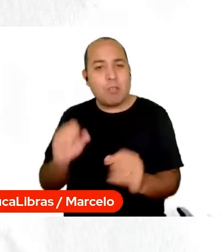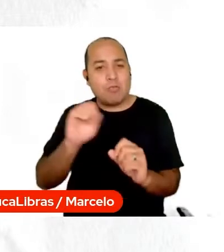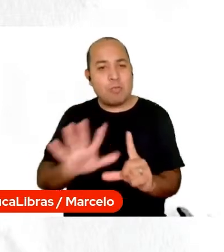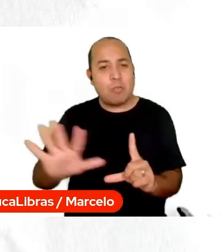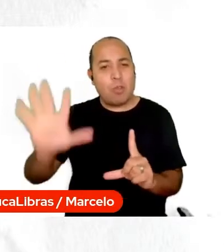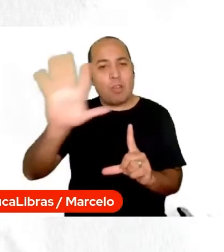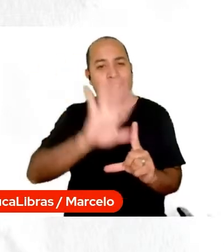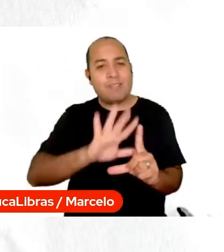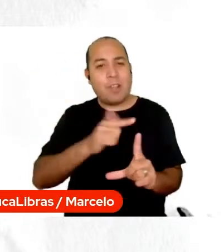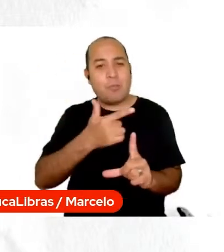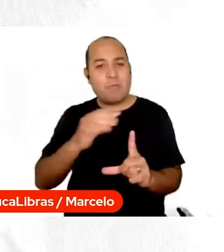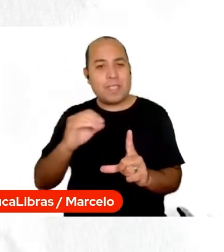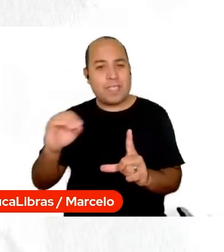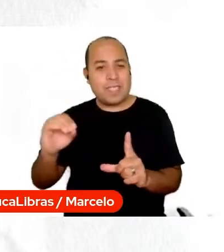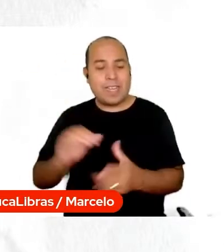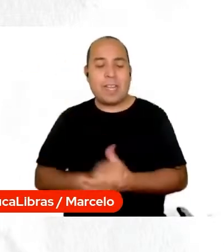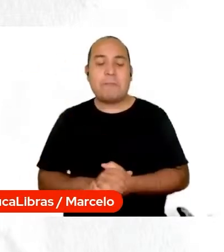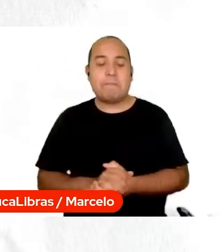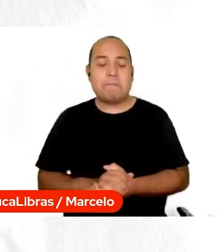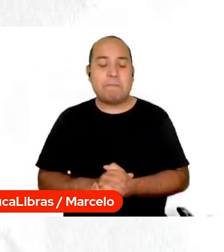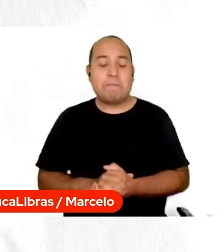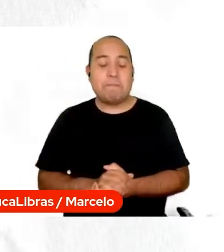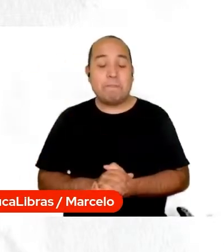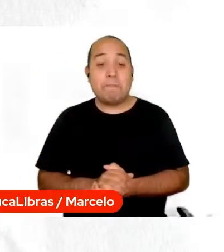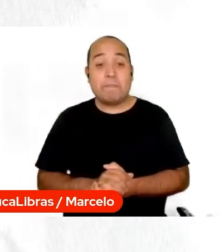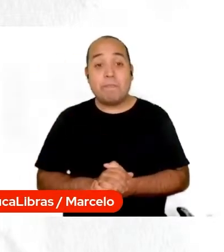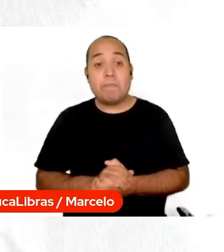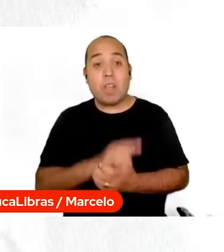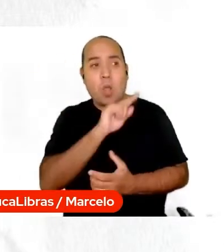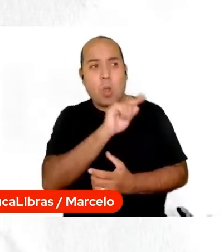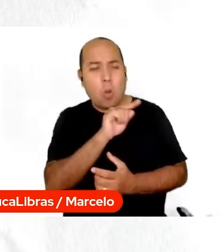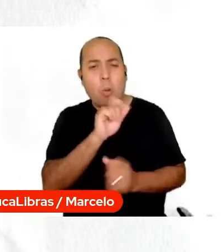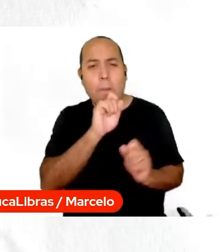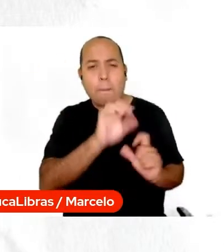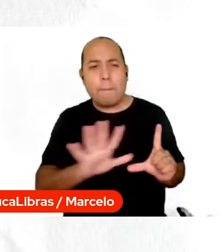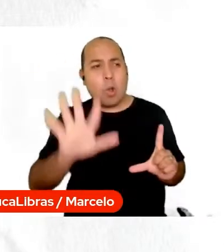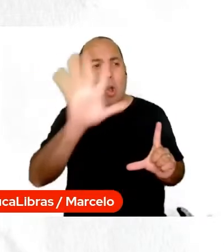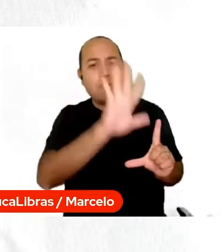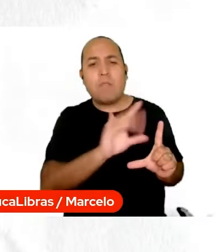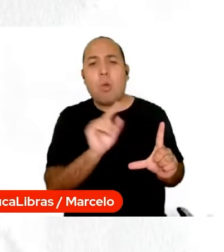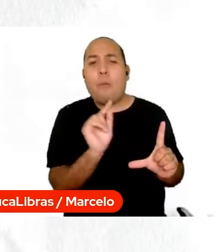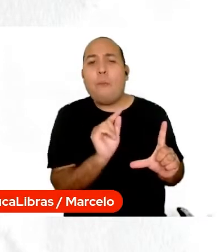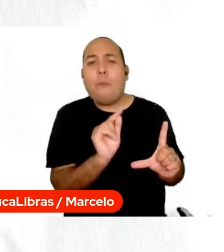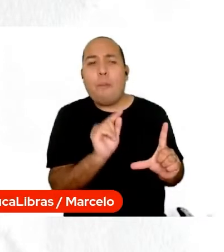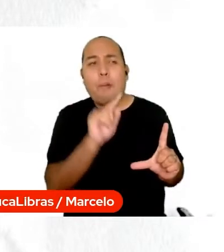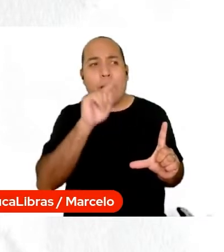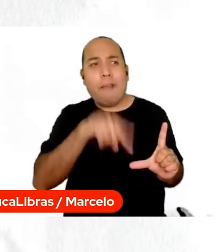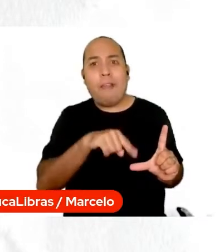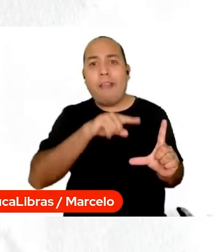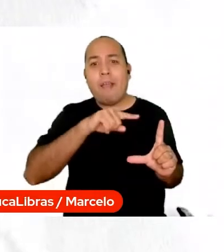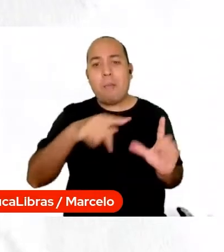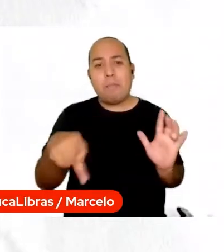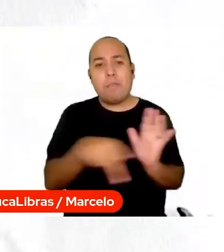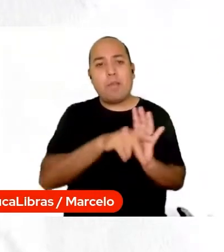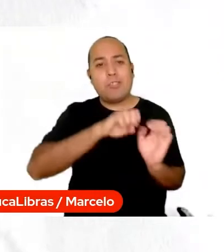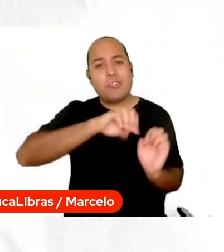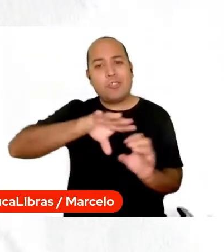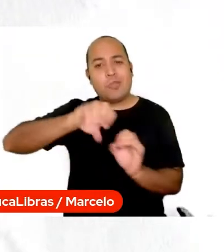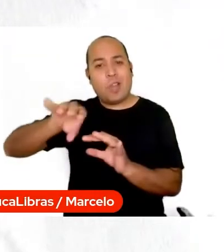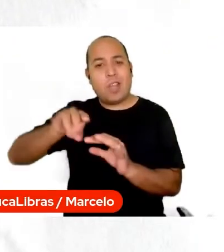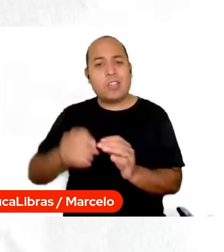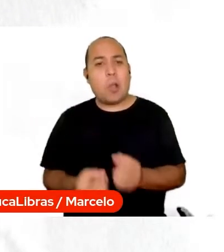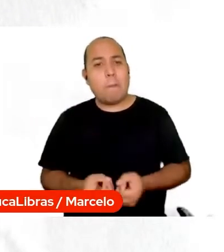Bicentenário. O Portal é uma rede educativa, tem como princípio produzir e organizar